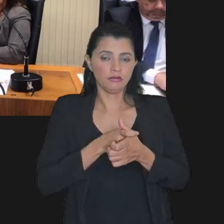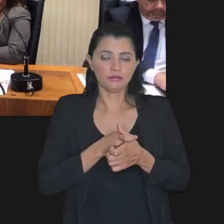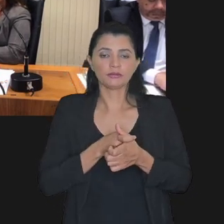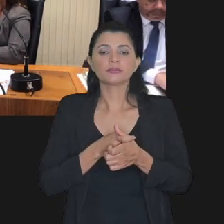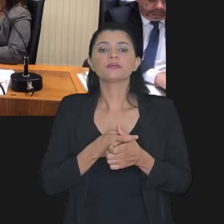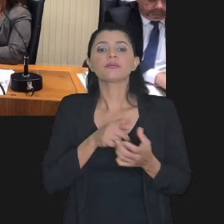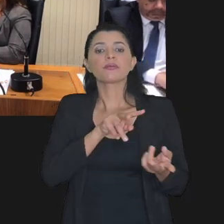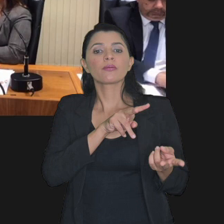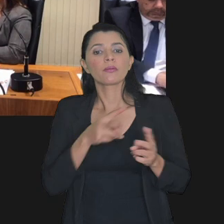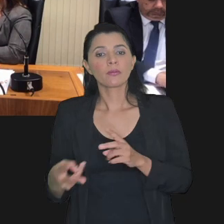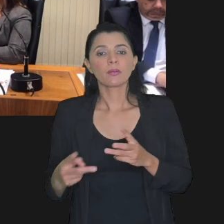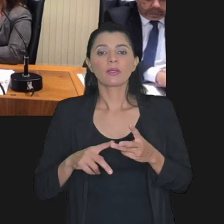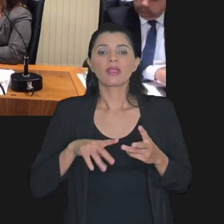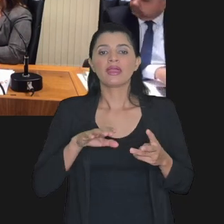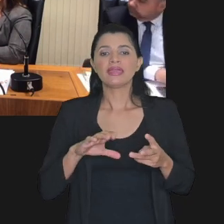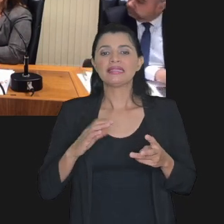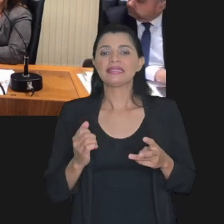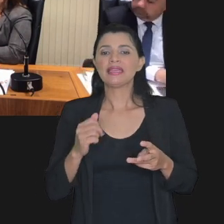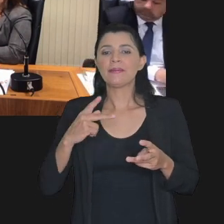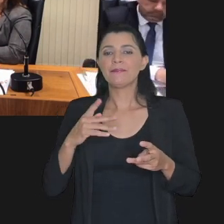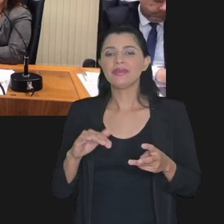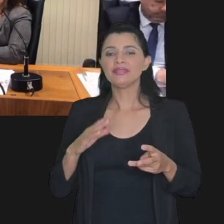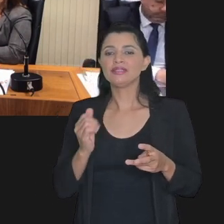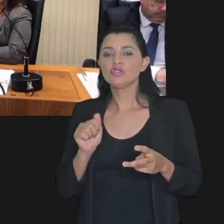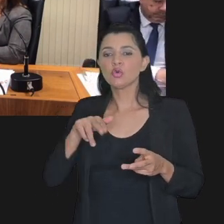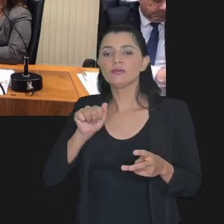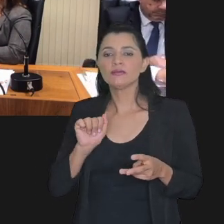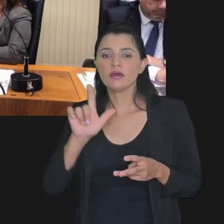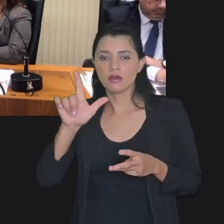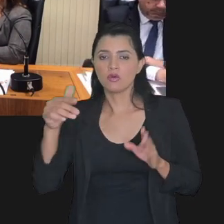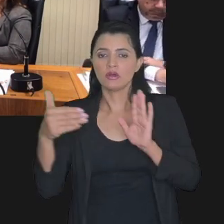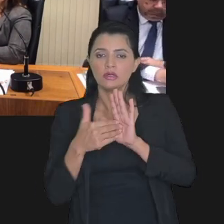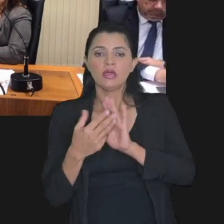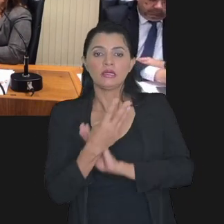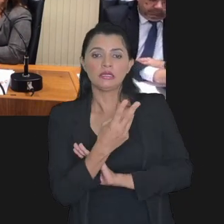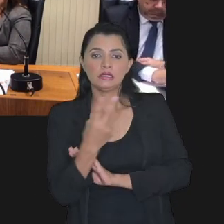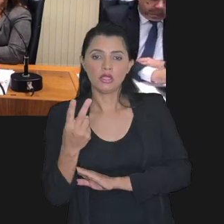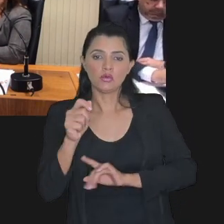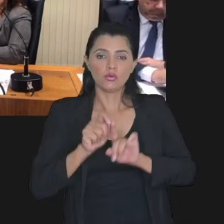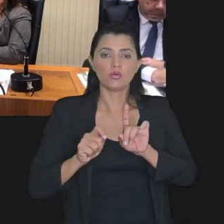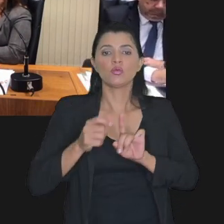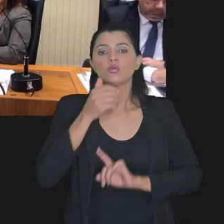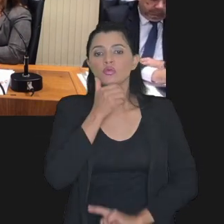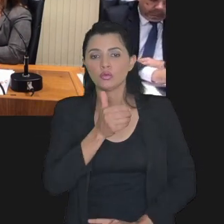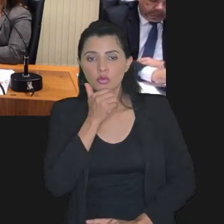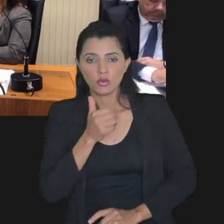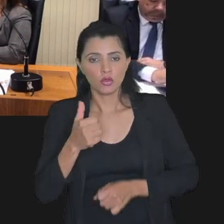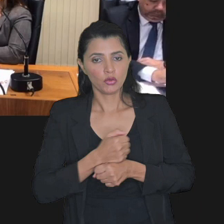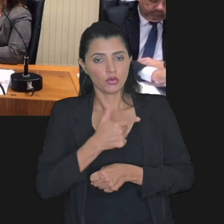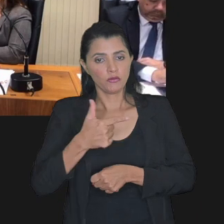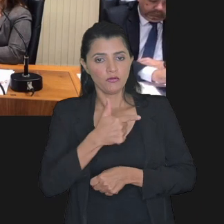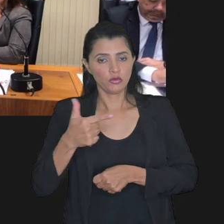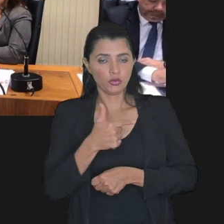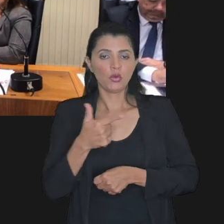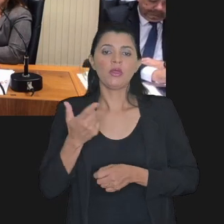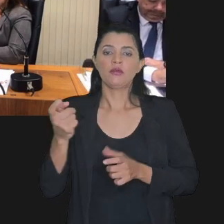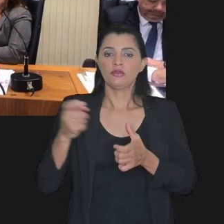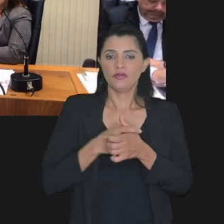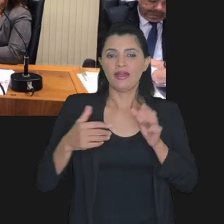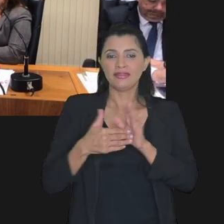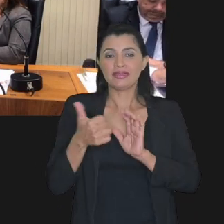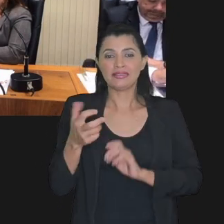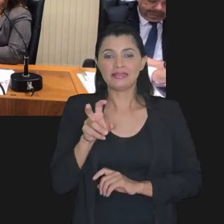A transação excepcional geral que vai também até 31 de 10 de 2022 para débitos até 150